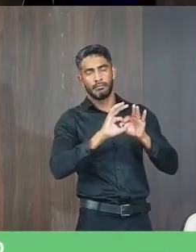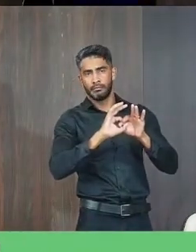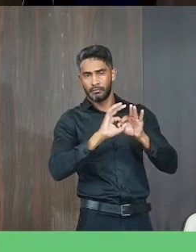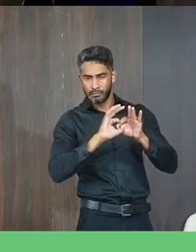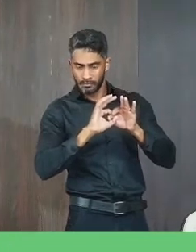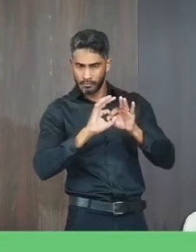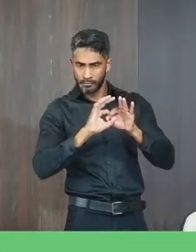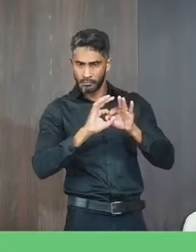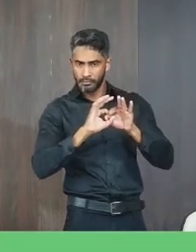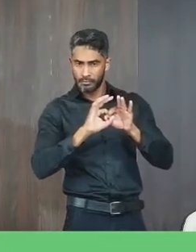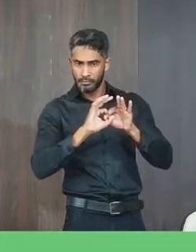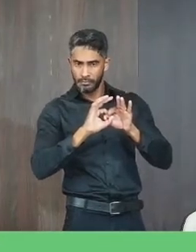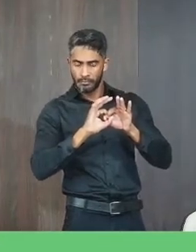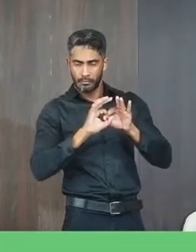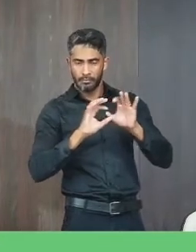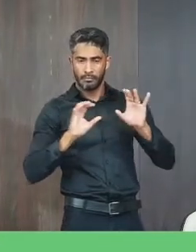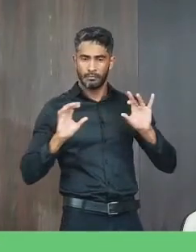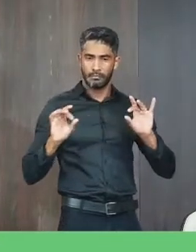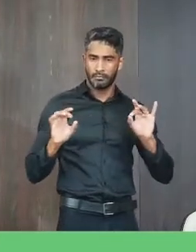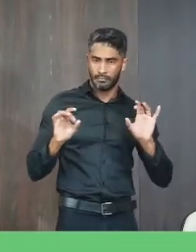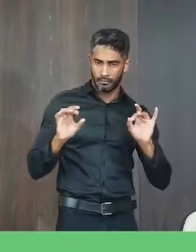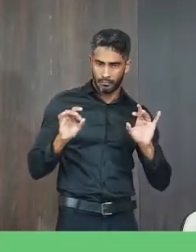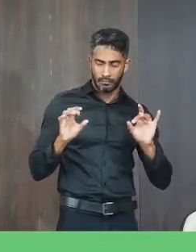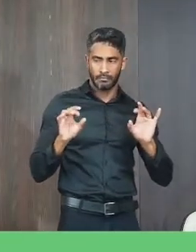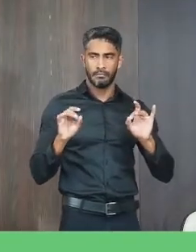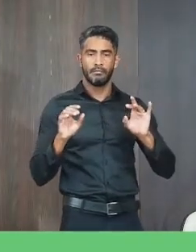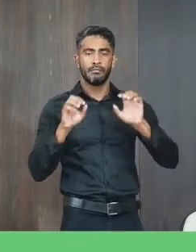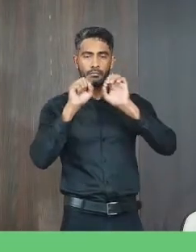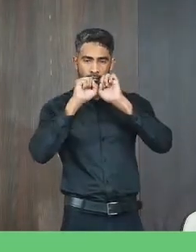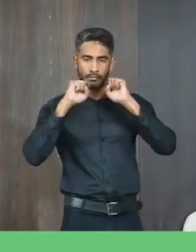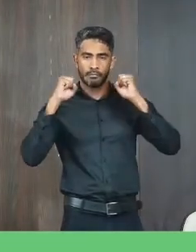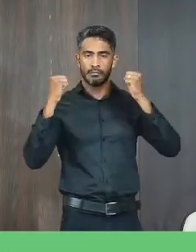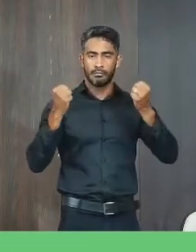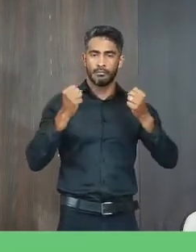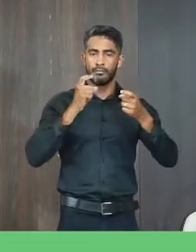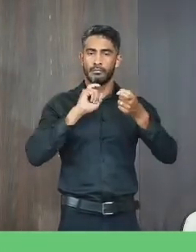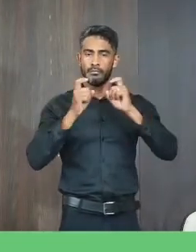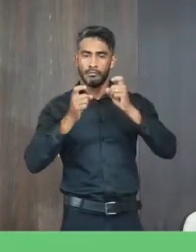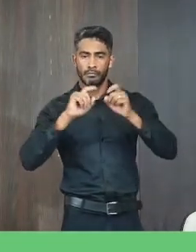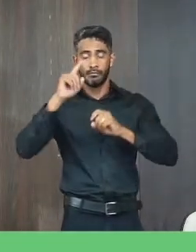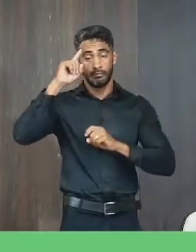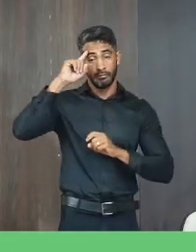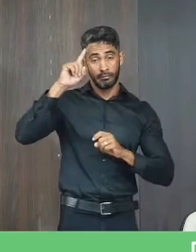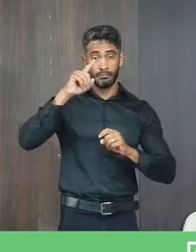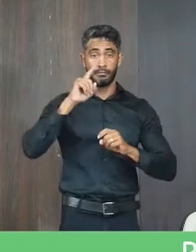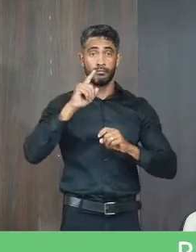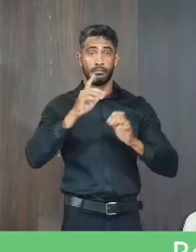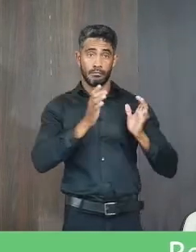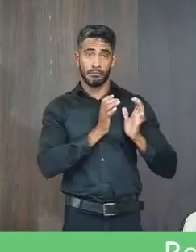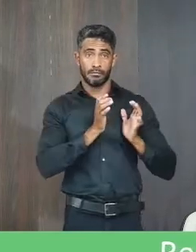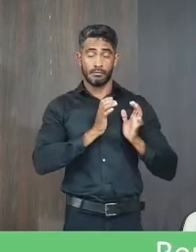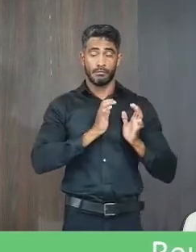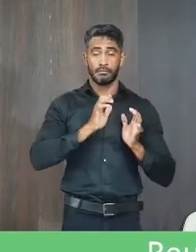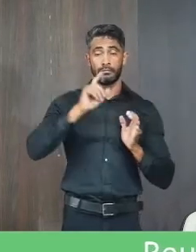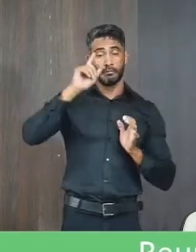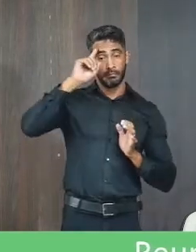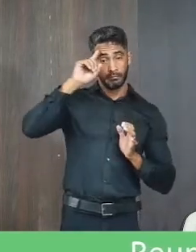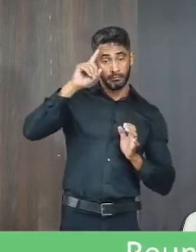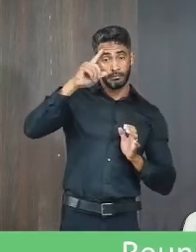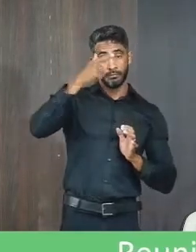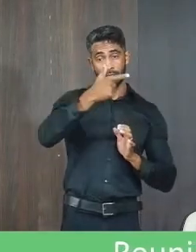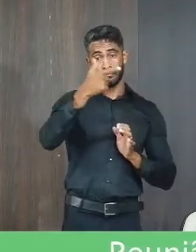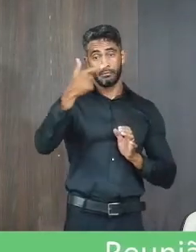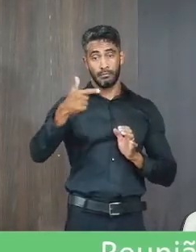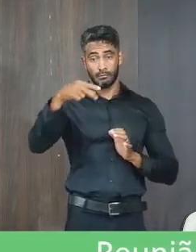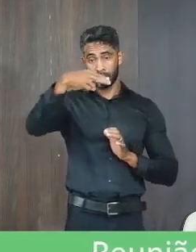contribuintes especiais para a Assembleia Geral Ordinária, que será realizada na APAE às 18 horas do dia